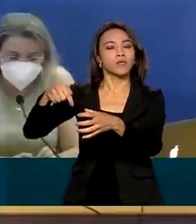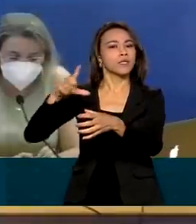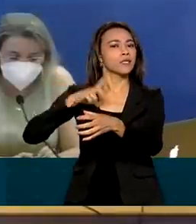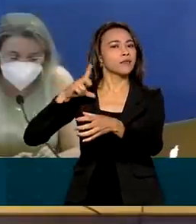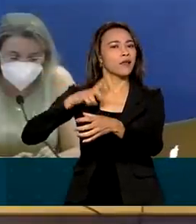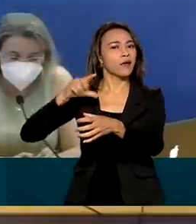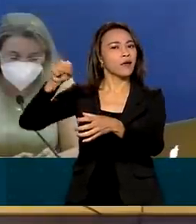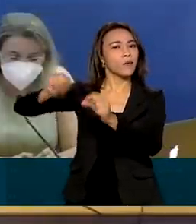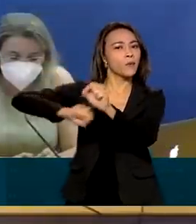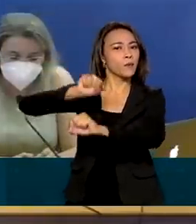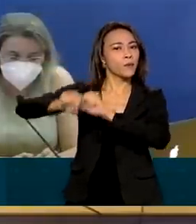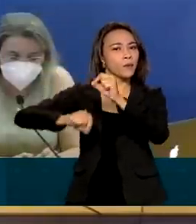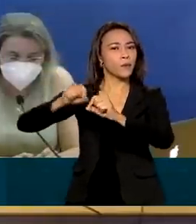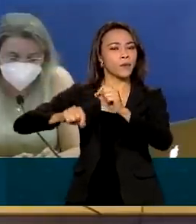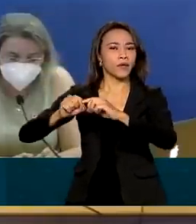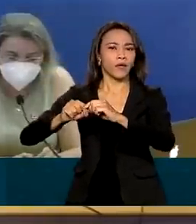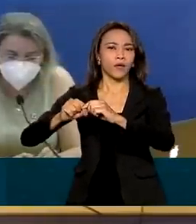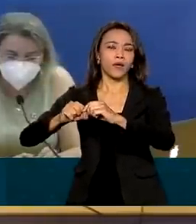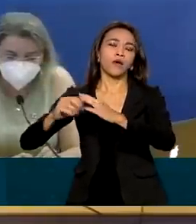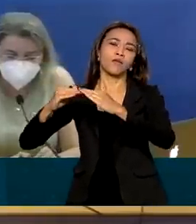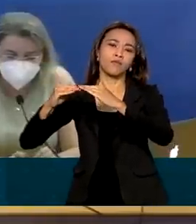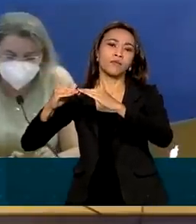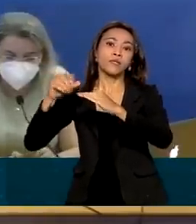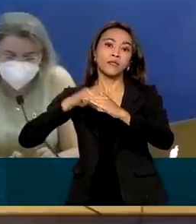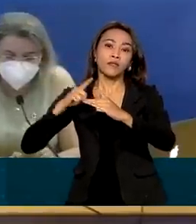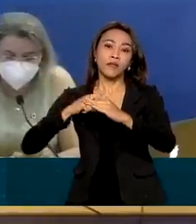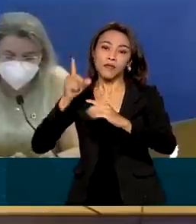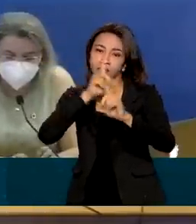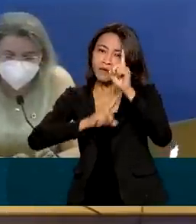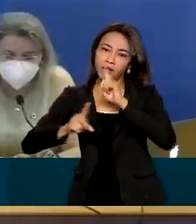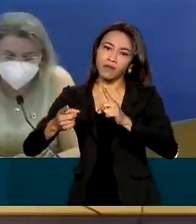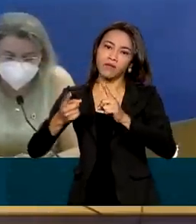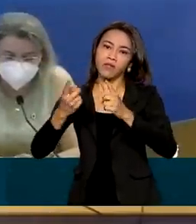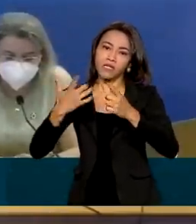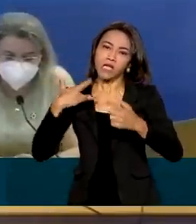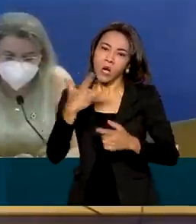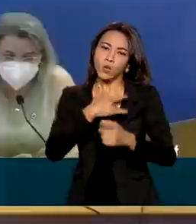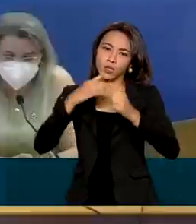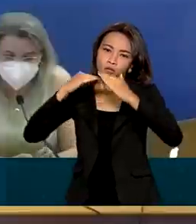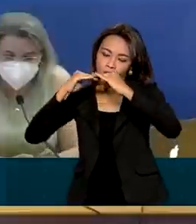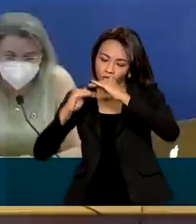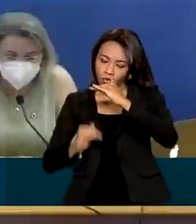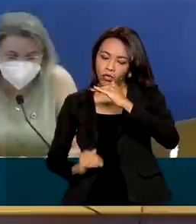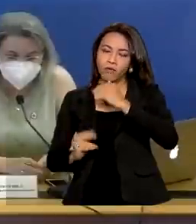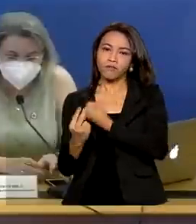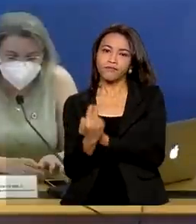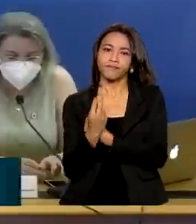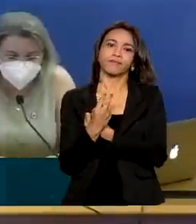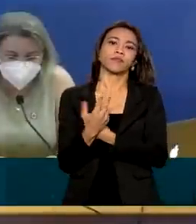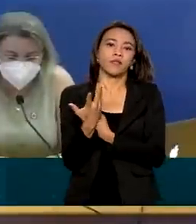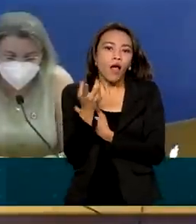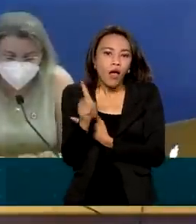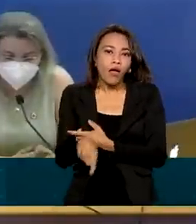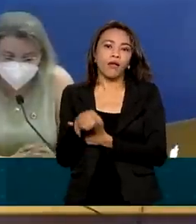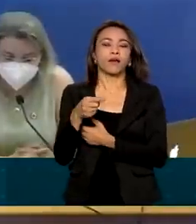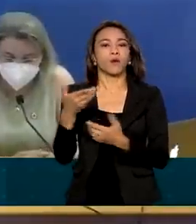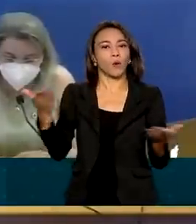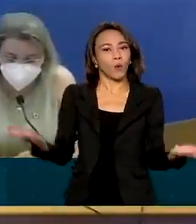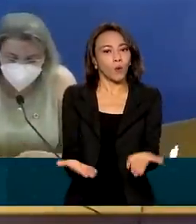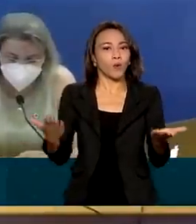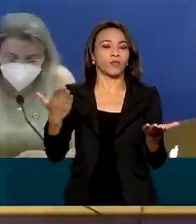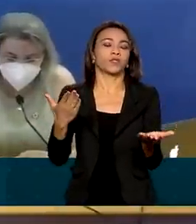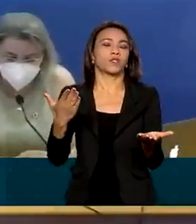uma imunidade mais deficitária. Então, essa é a conclusão do Ministério. Então, a partir de hoje, a imunização